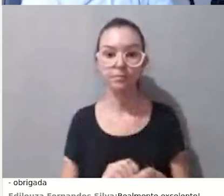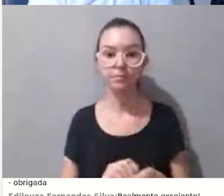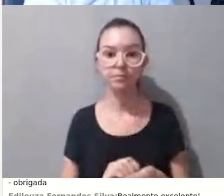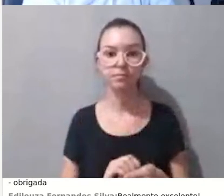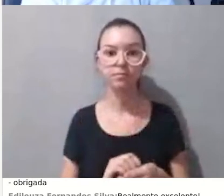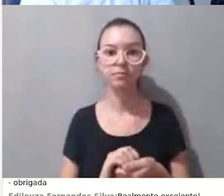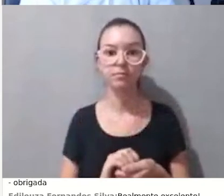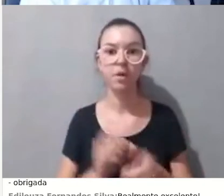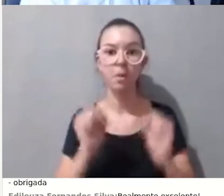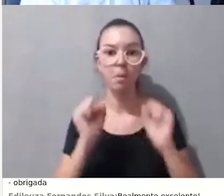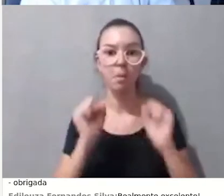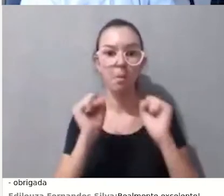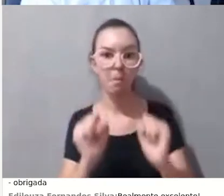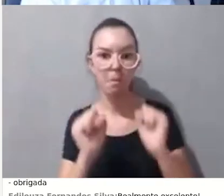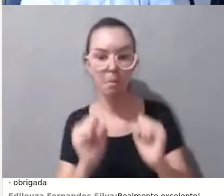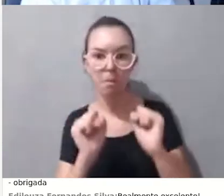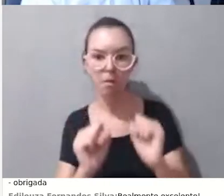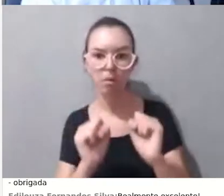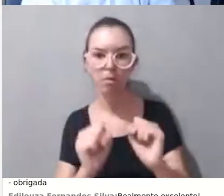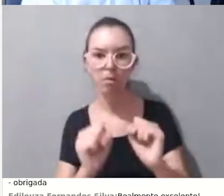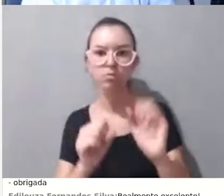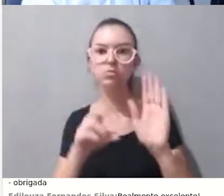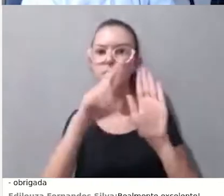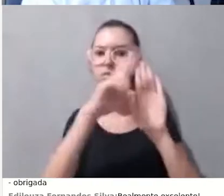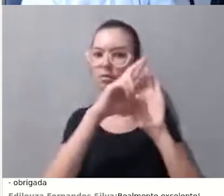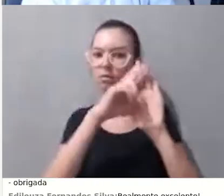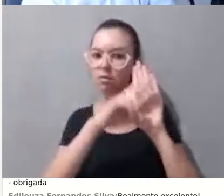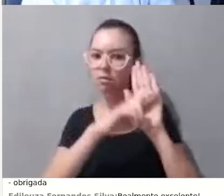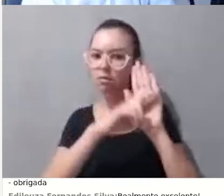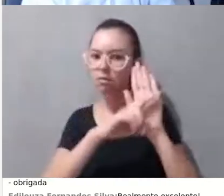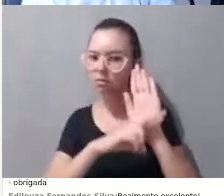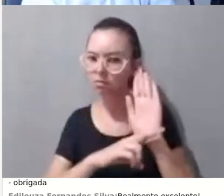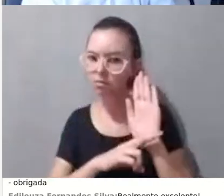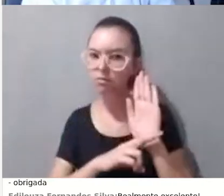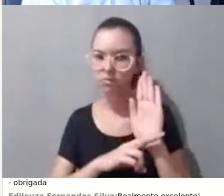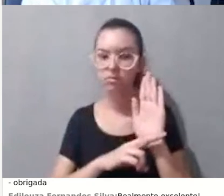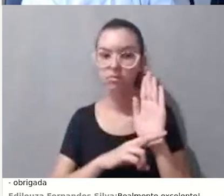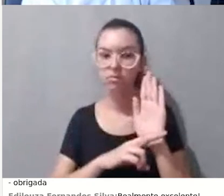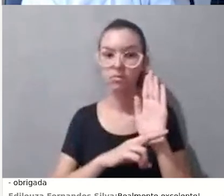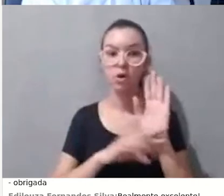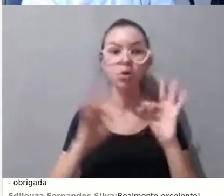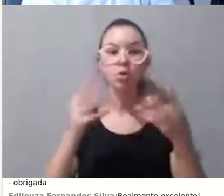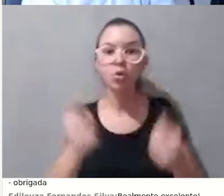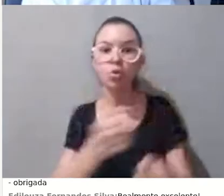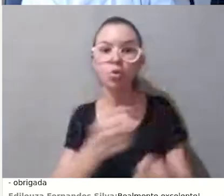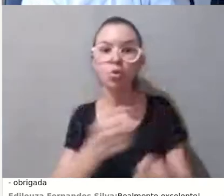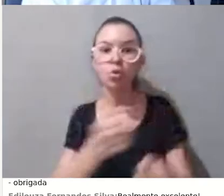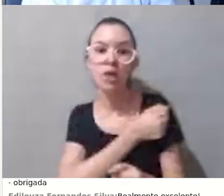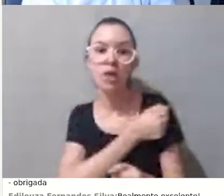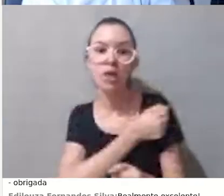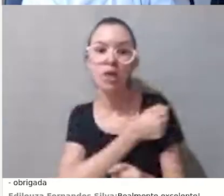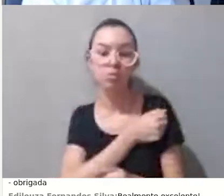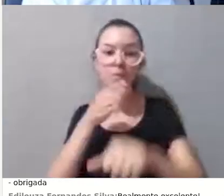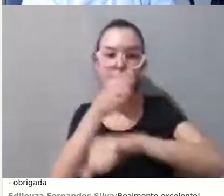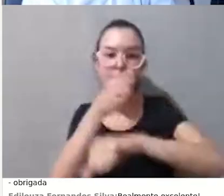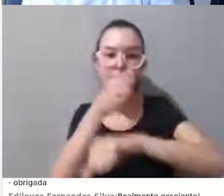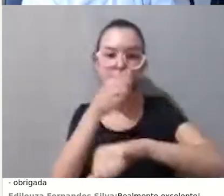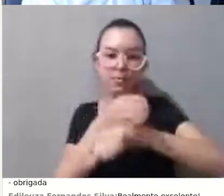o relatório de todos aqueles que participaram das aulas síncronas? É uma pergunta da professora Cristina.